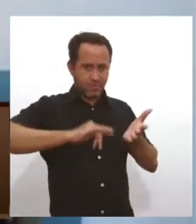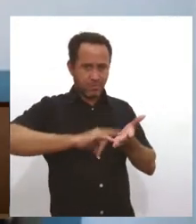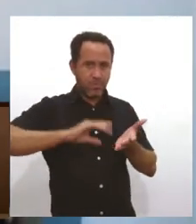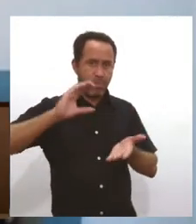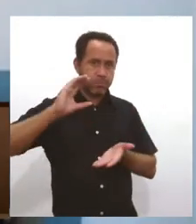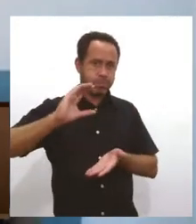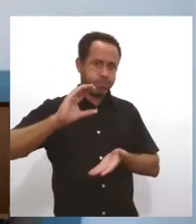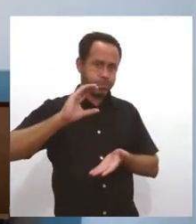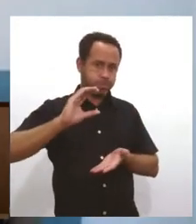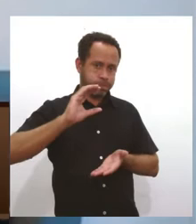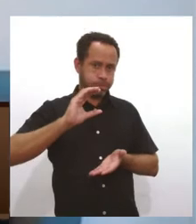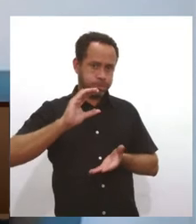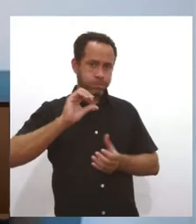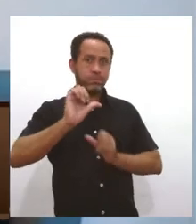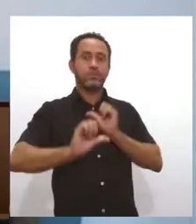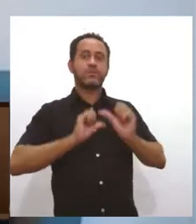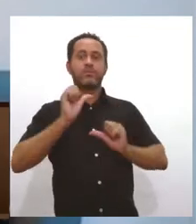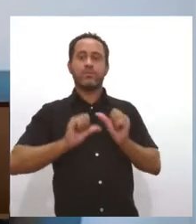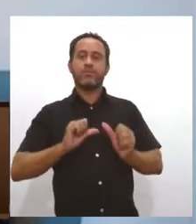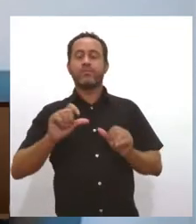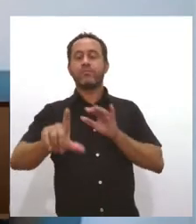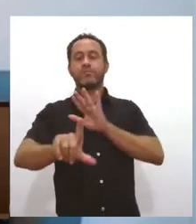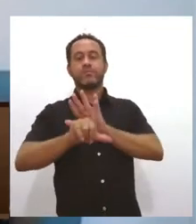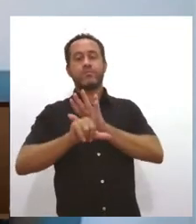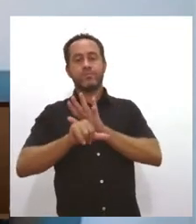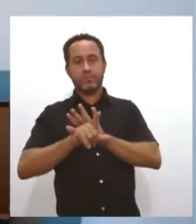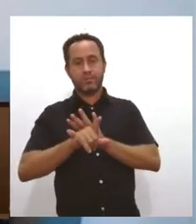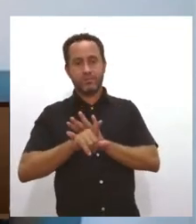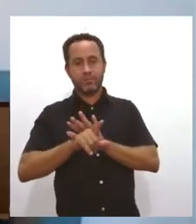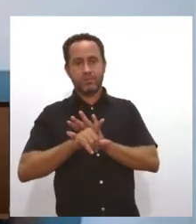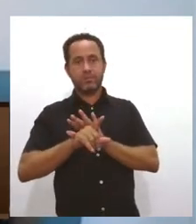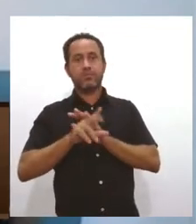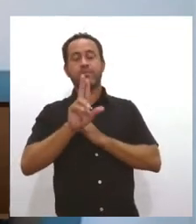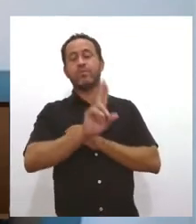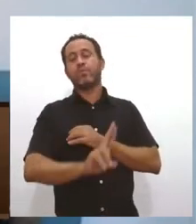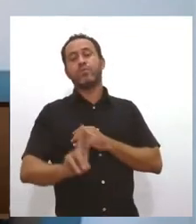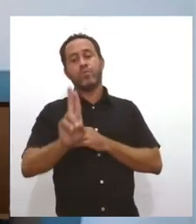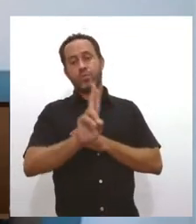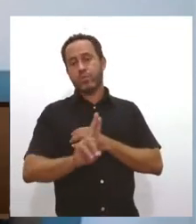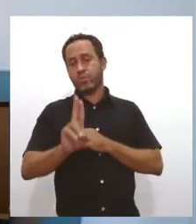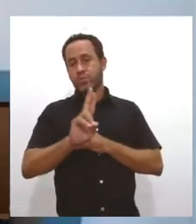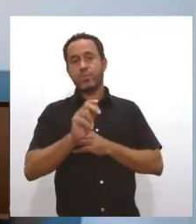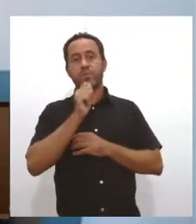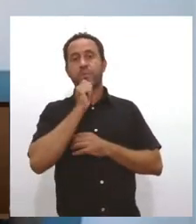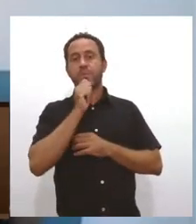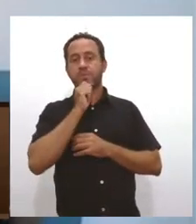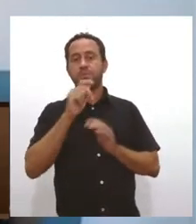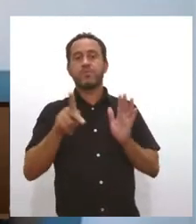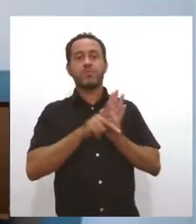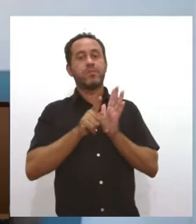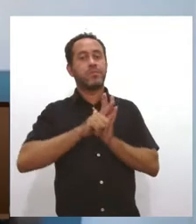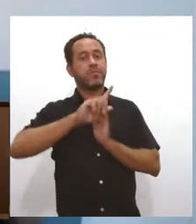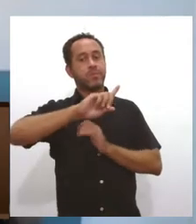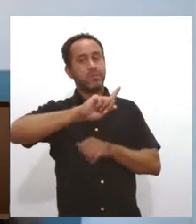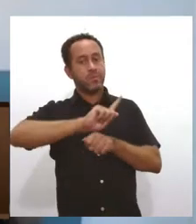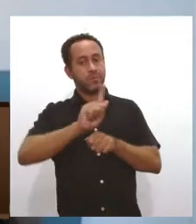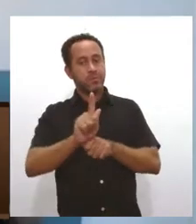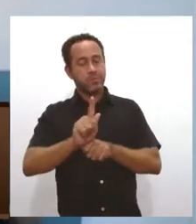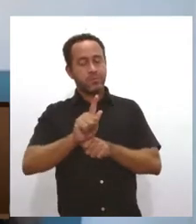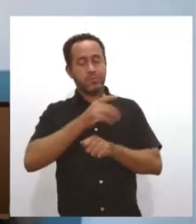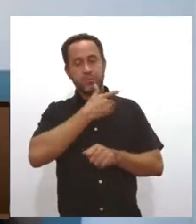depois ele se torna um documento de gaveta. Que não é utilizado como deveria pela própria gestão pública, né?